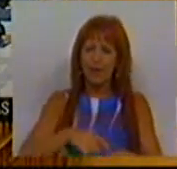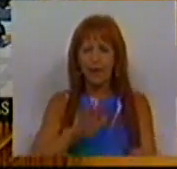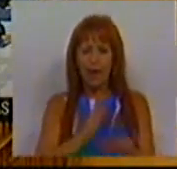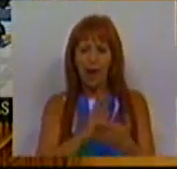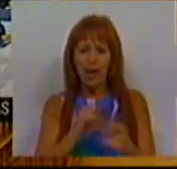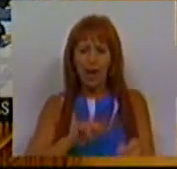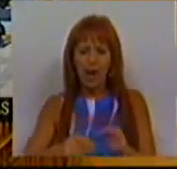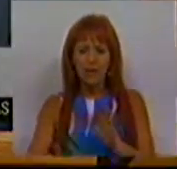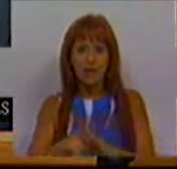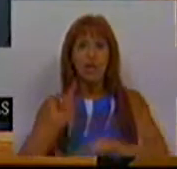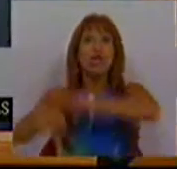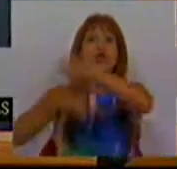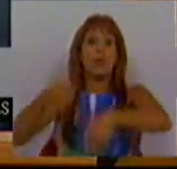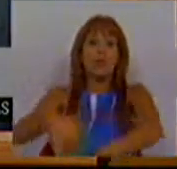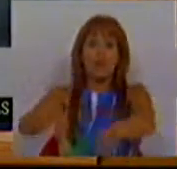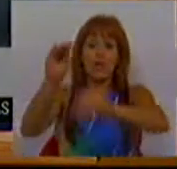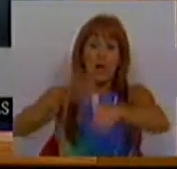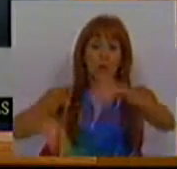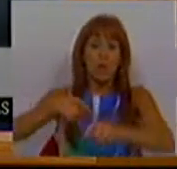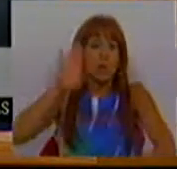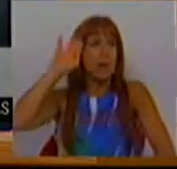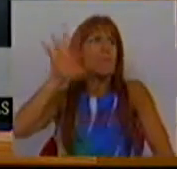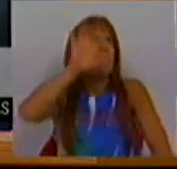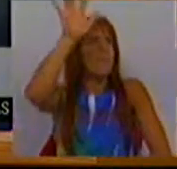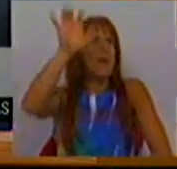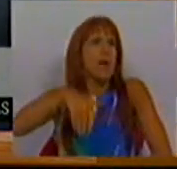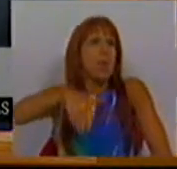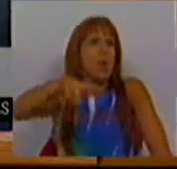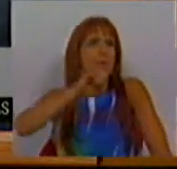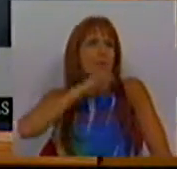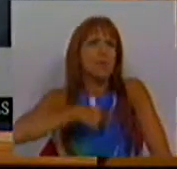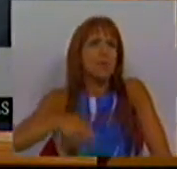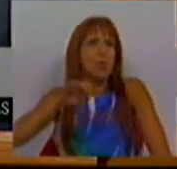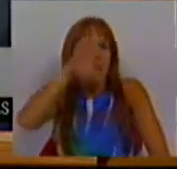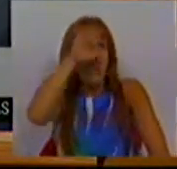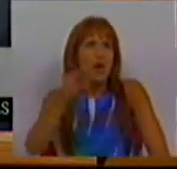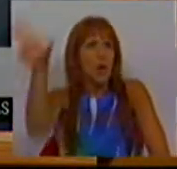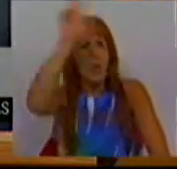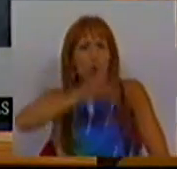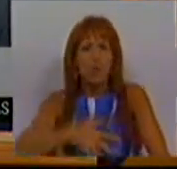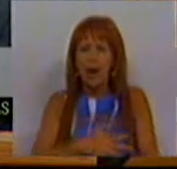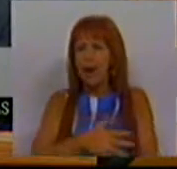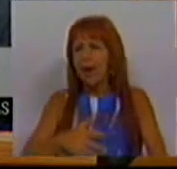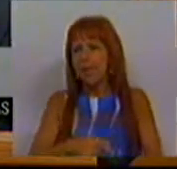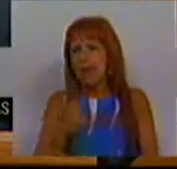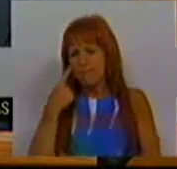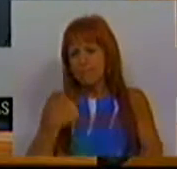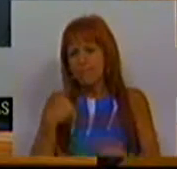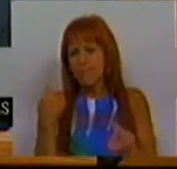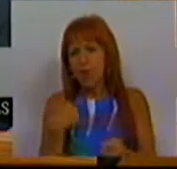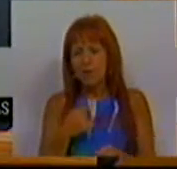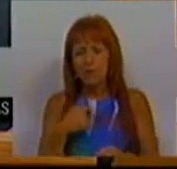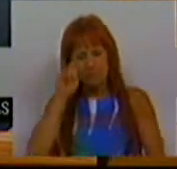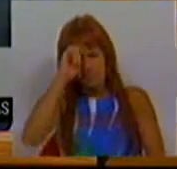alteração à lei para depois realizar eleições, sabe-se lá quando, se calhar até já com o novo Governo, é a maior evidência de